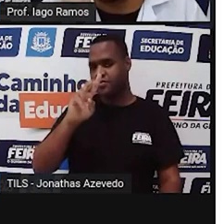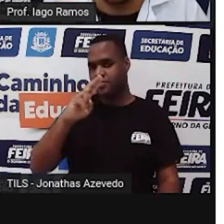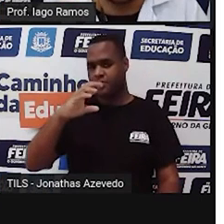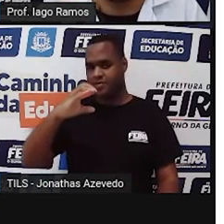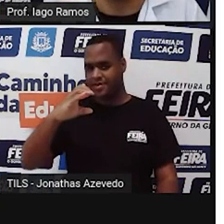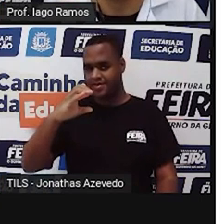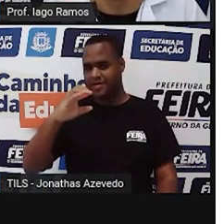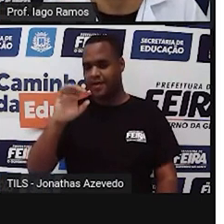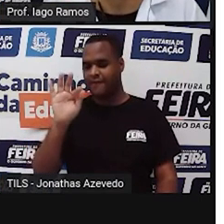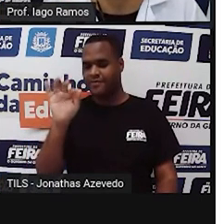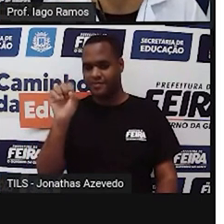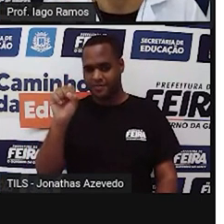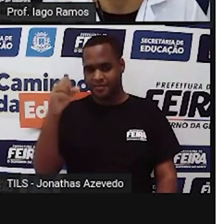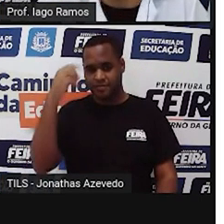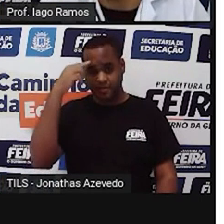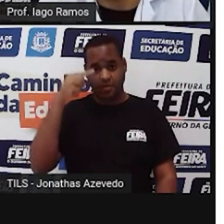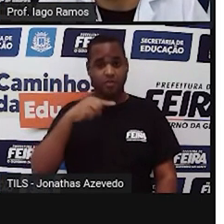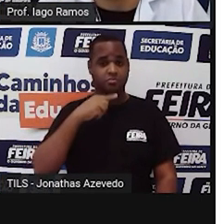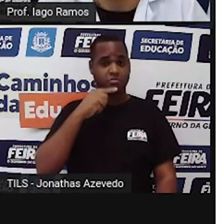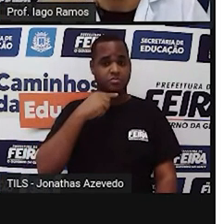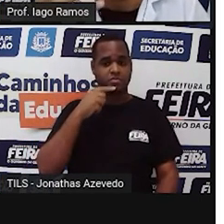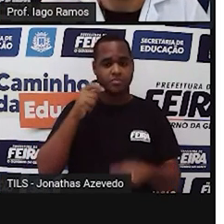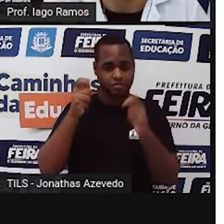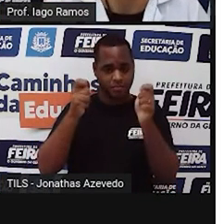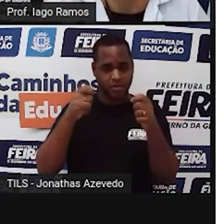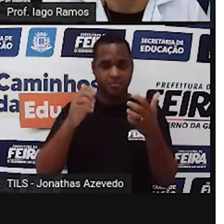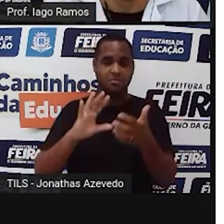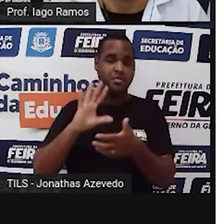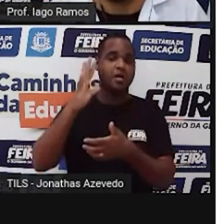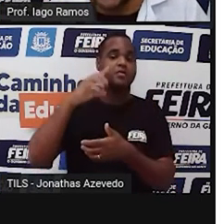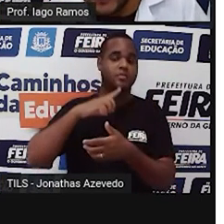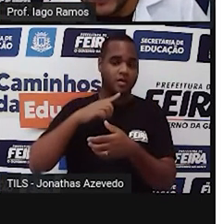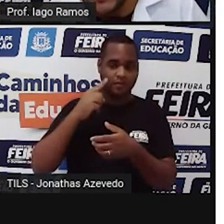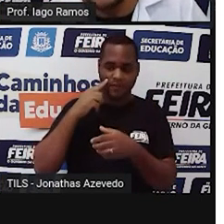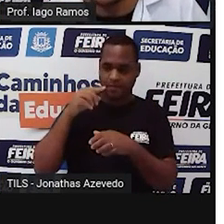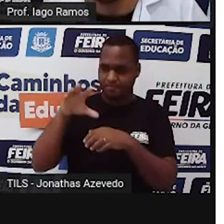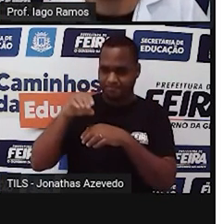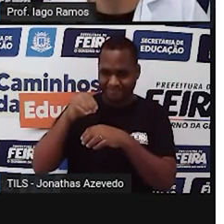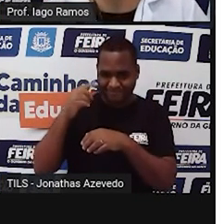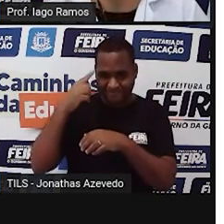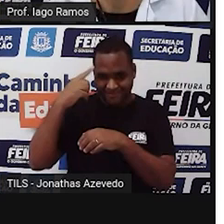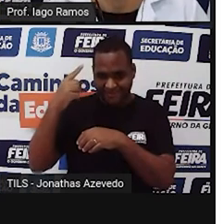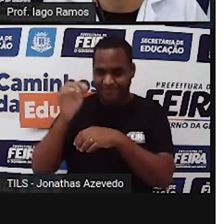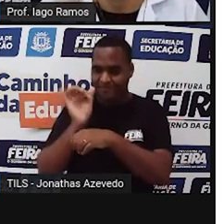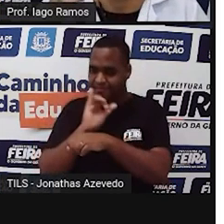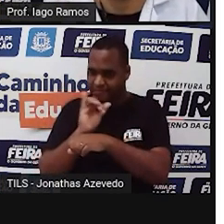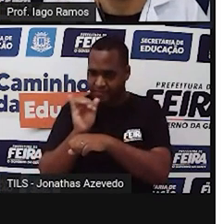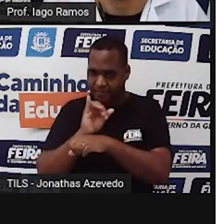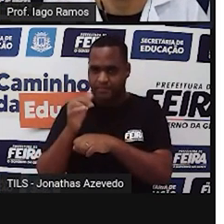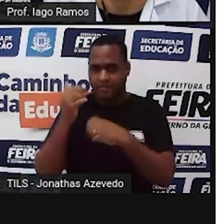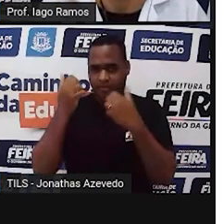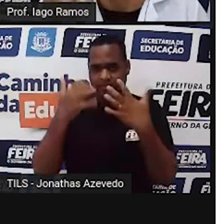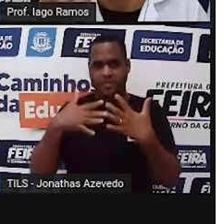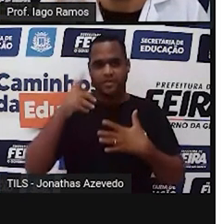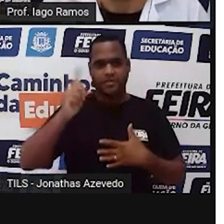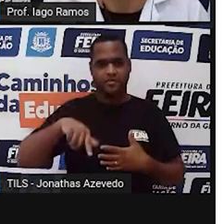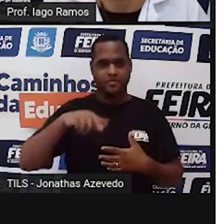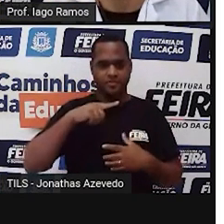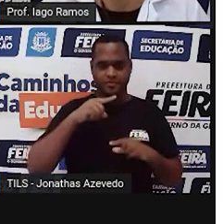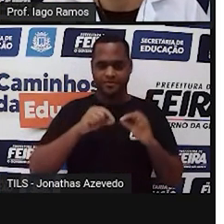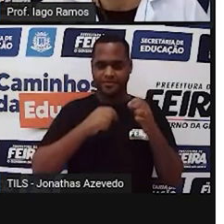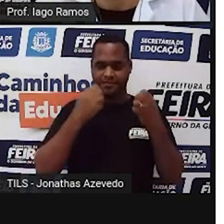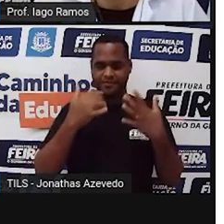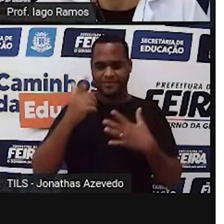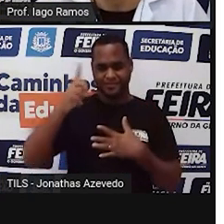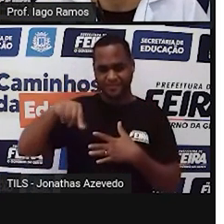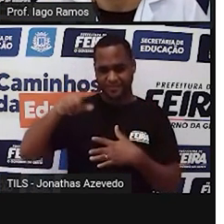Então, se ficou alguma duvidazinha, pode acontecer. Busque essa aula lá no canal, certo? Para rever essa